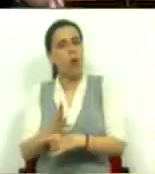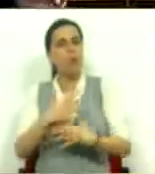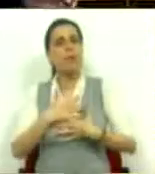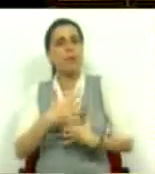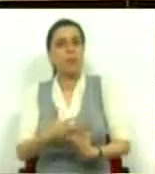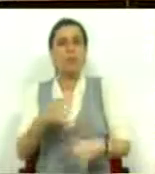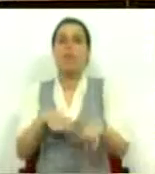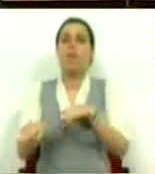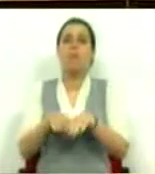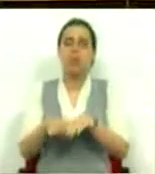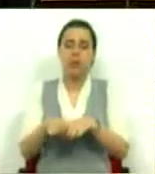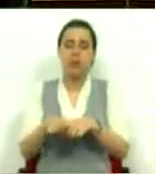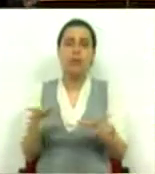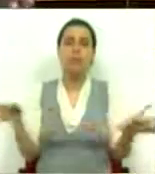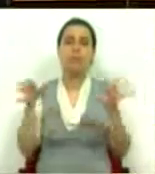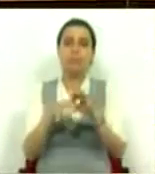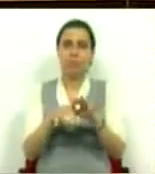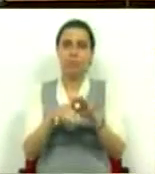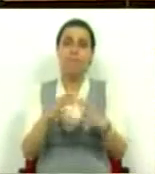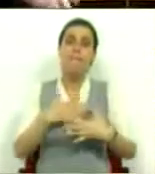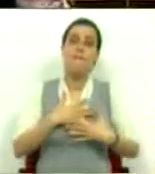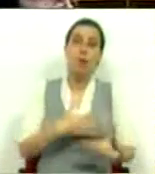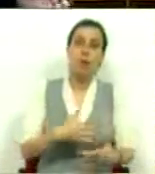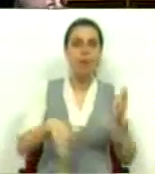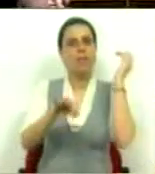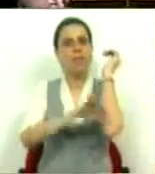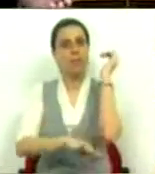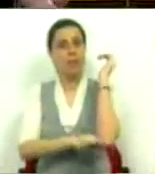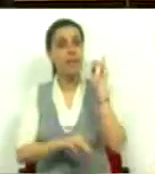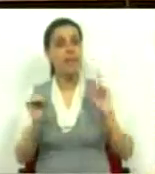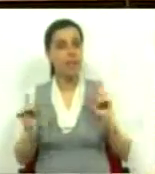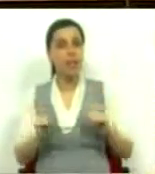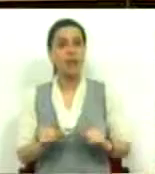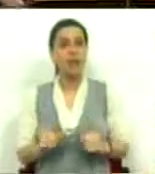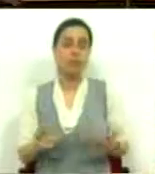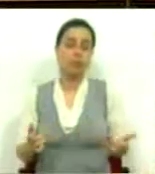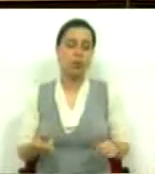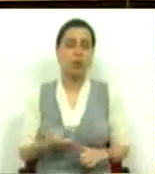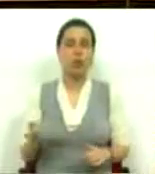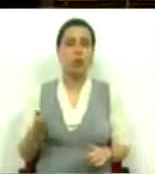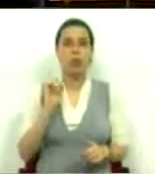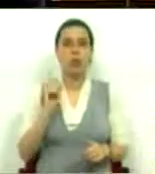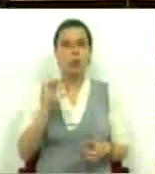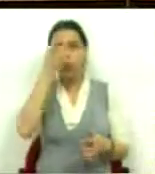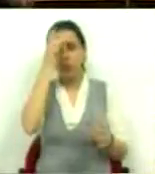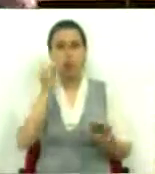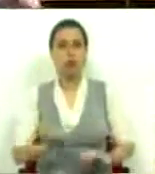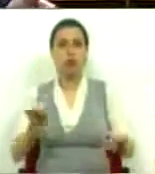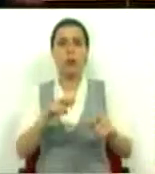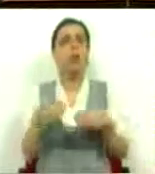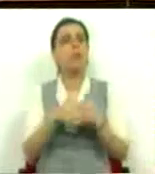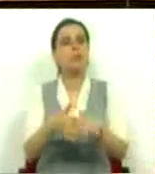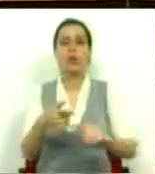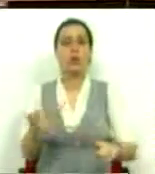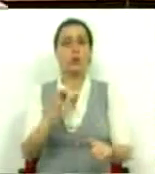vontade política e com a associação da vontade das freguesias. que não foram tidas nem achadas neste processo.